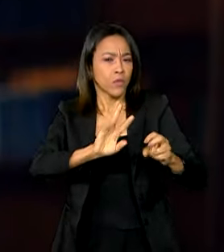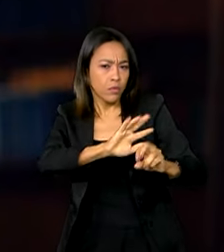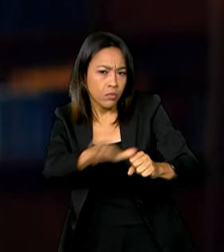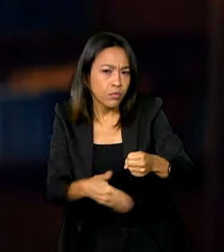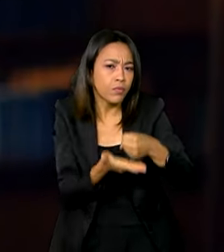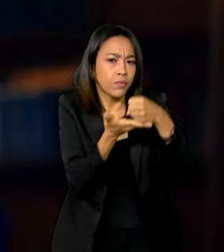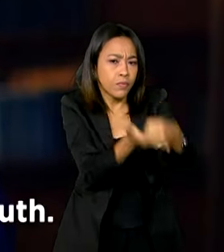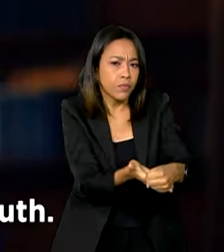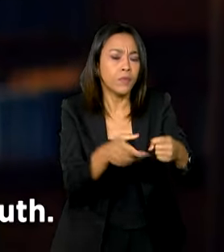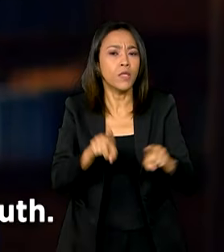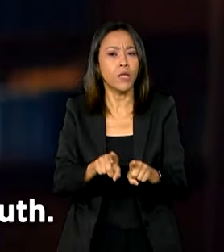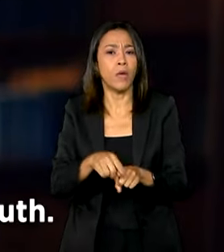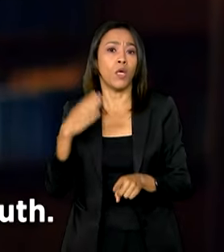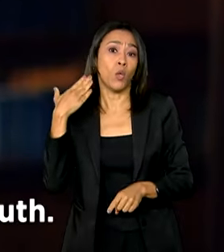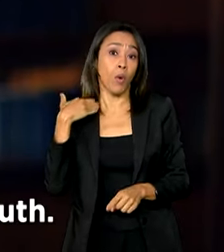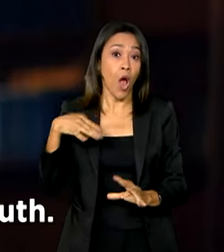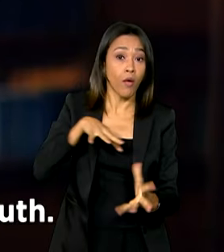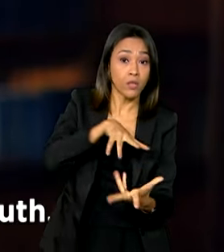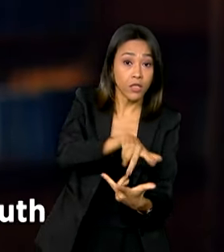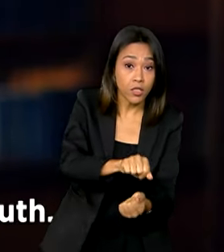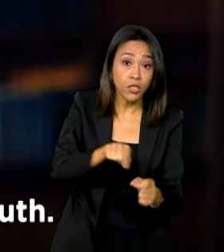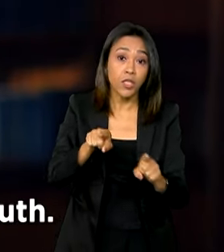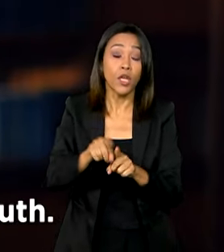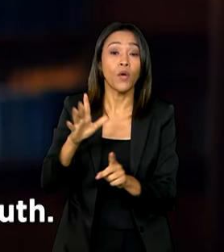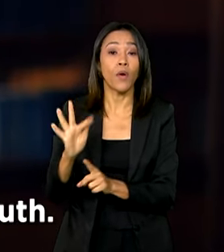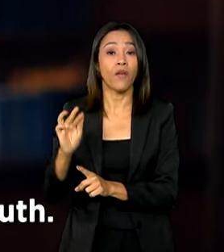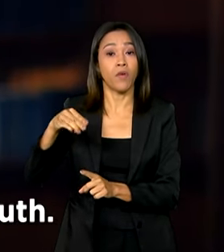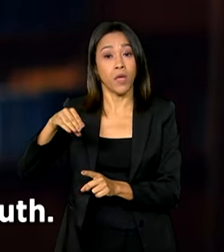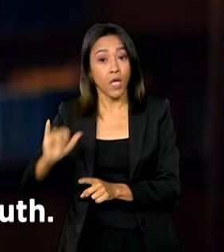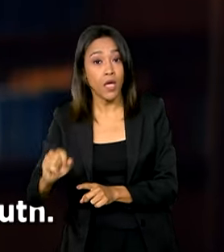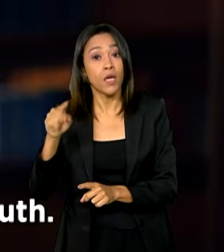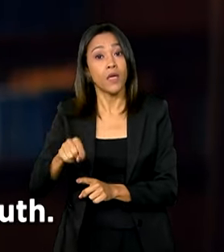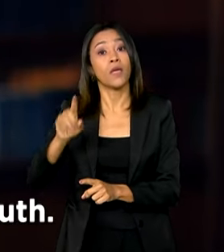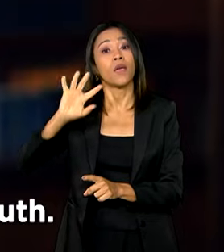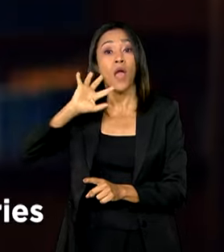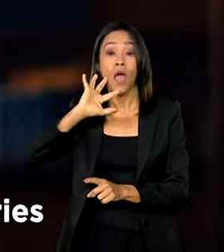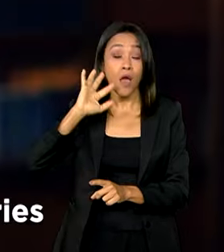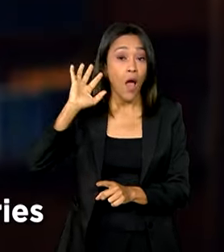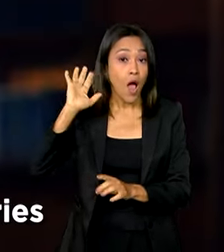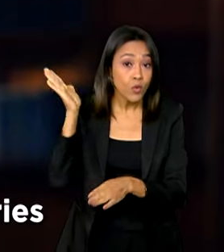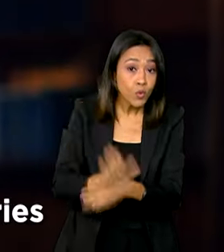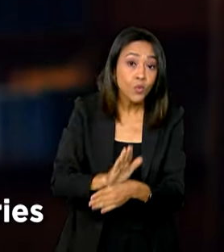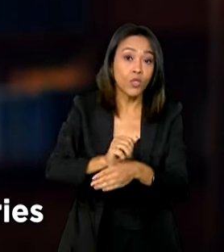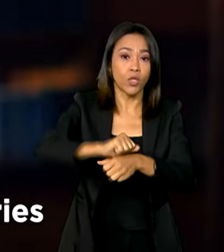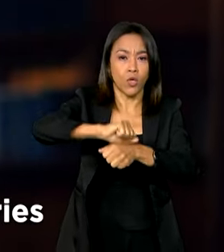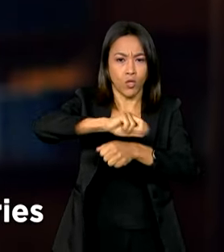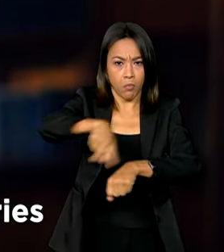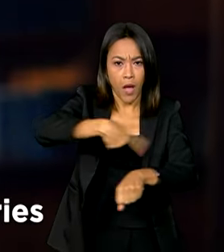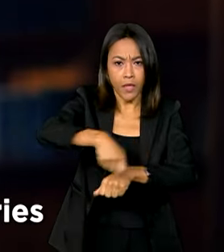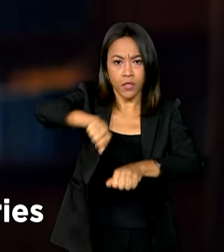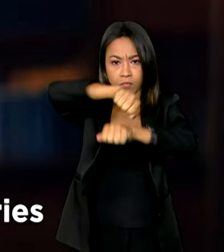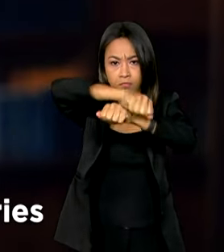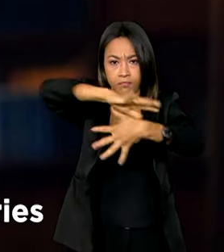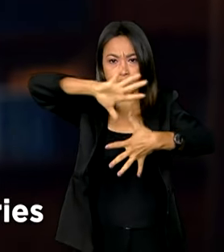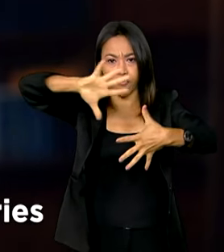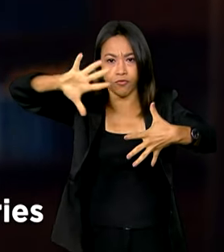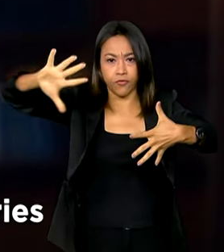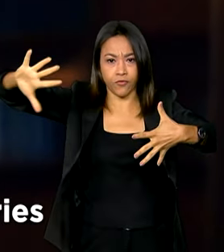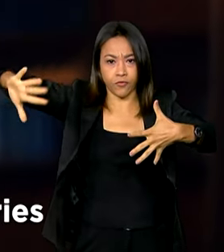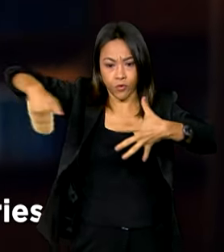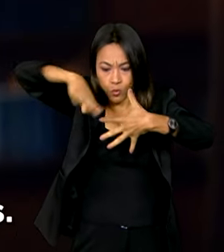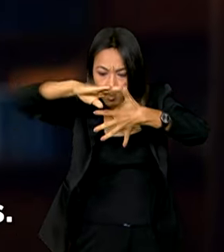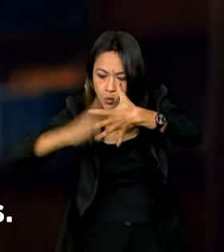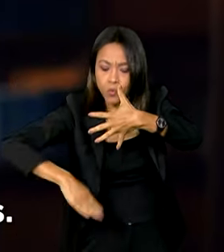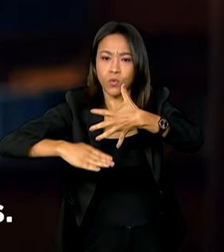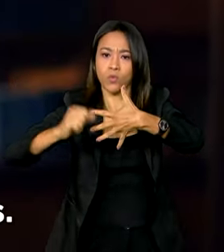Mundial e o FMI atendam melhor as necessidades do sul global. Isso só ocorrerá se os países em